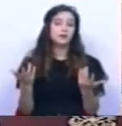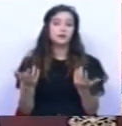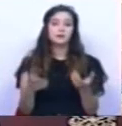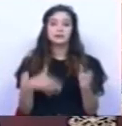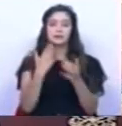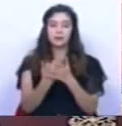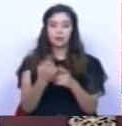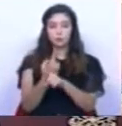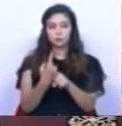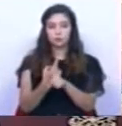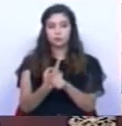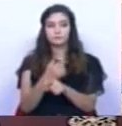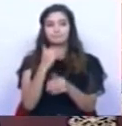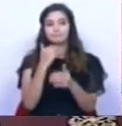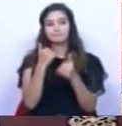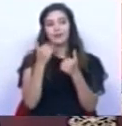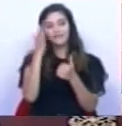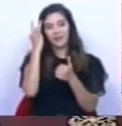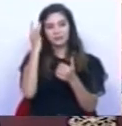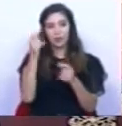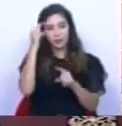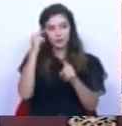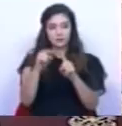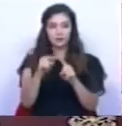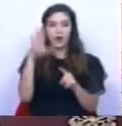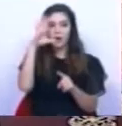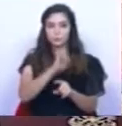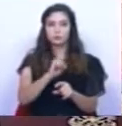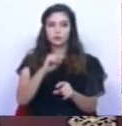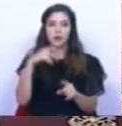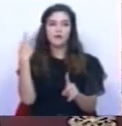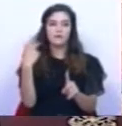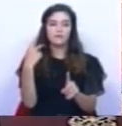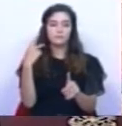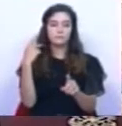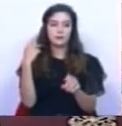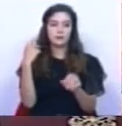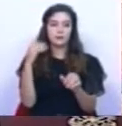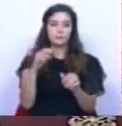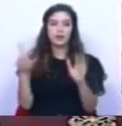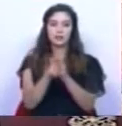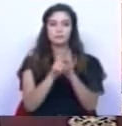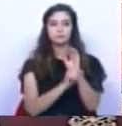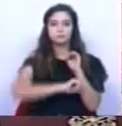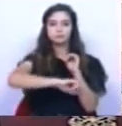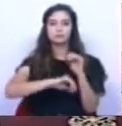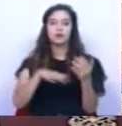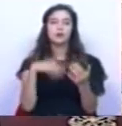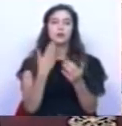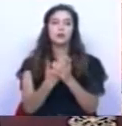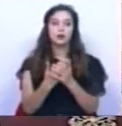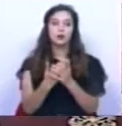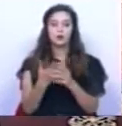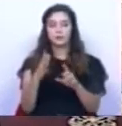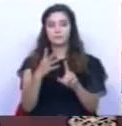propícias a que alguns pudessem sentir à vontade para praticar abusos e violações à lei, que devem ser frontalmente afastadas, como no